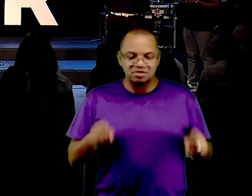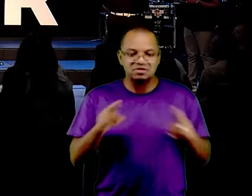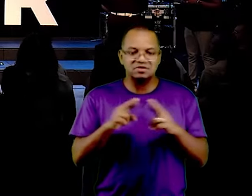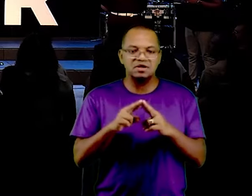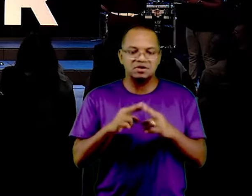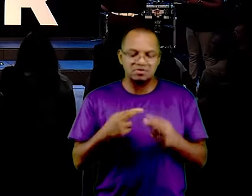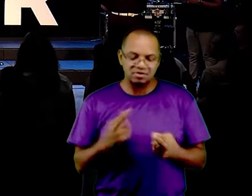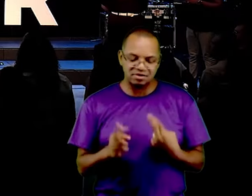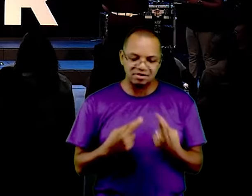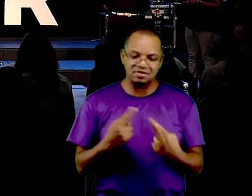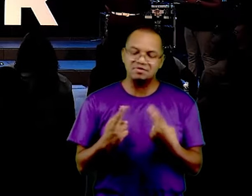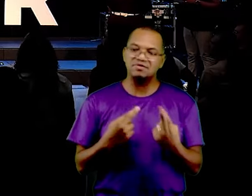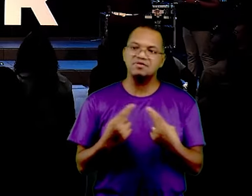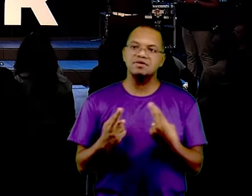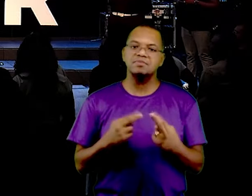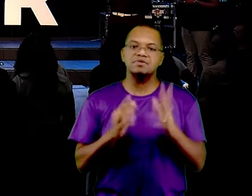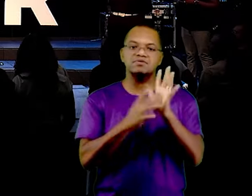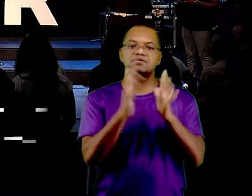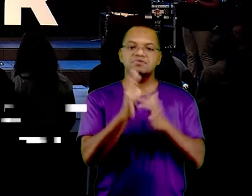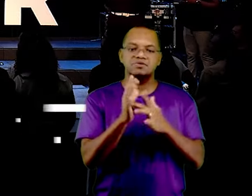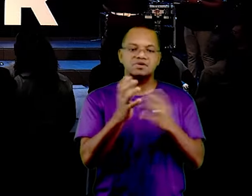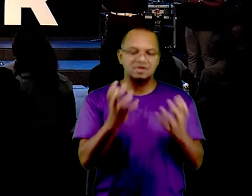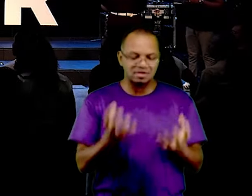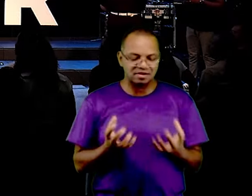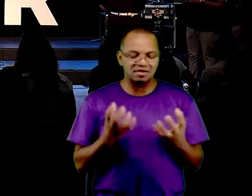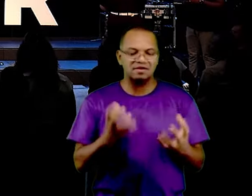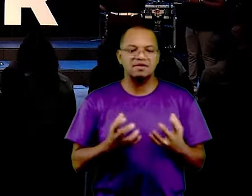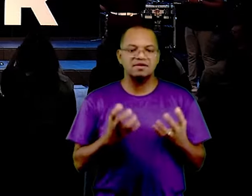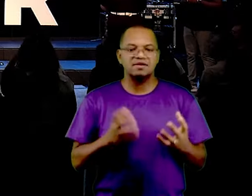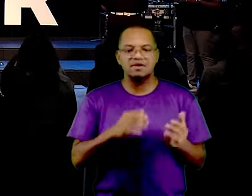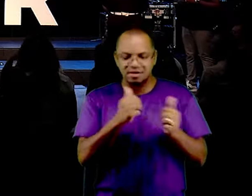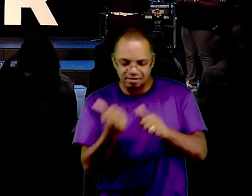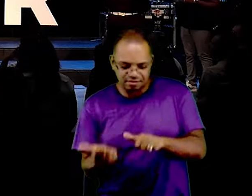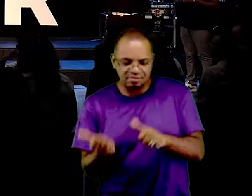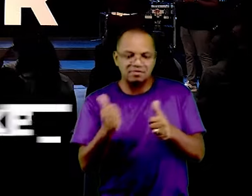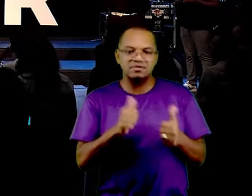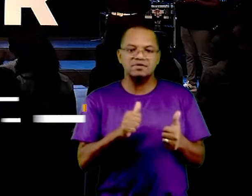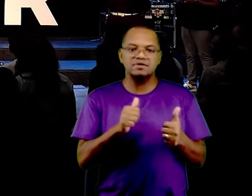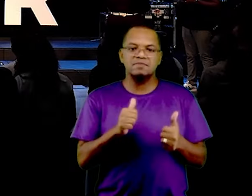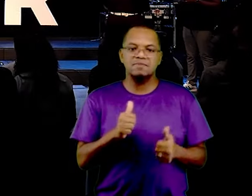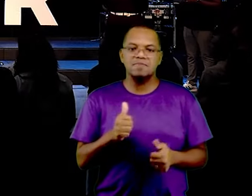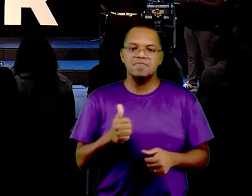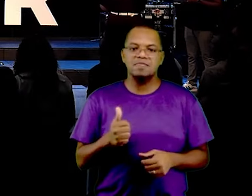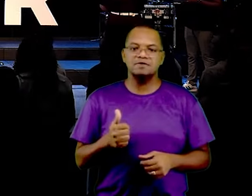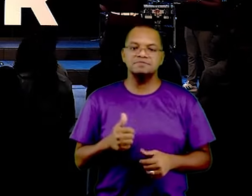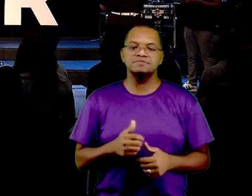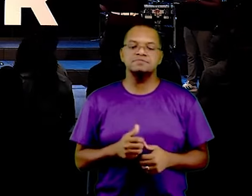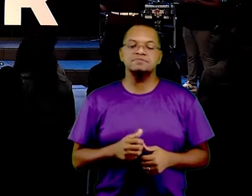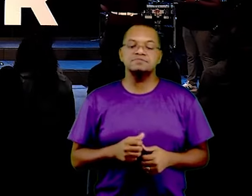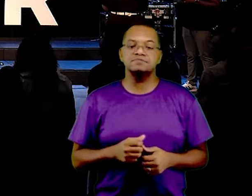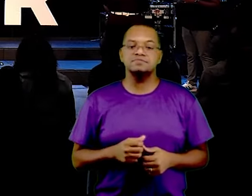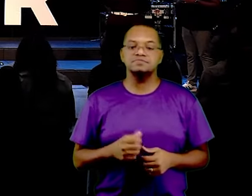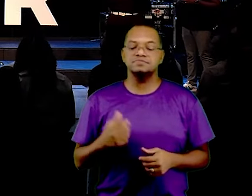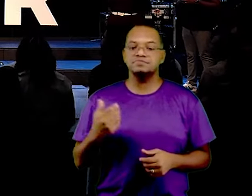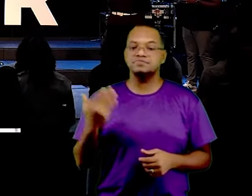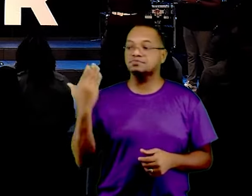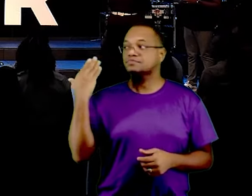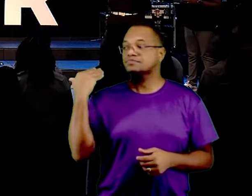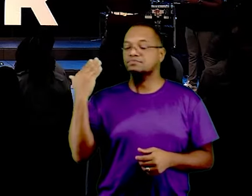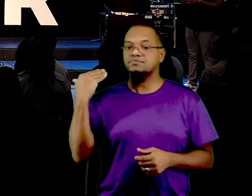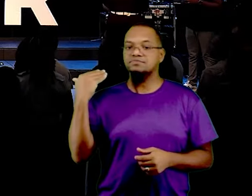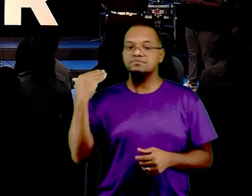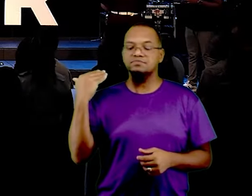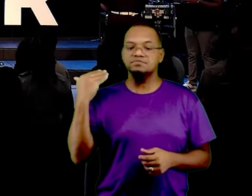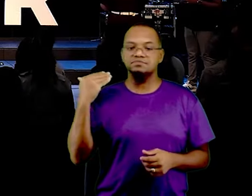e você que quer ser batizado, aqui atrás vai aparecer, um QR Code, tira uma foto aqui, entra,